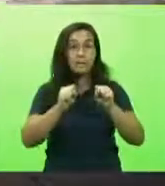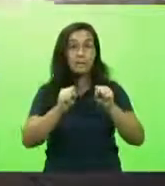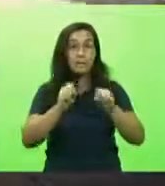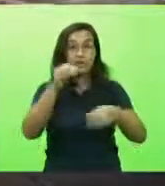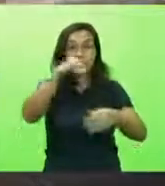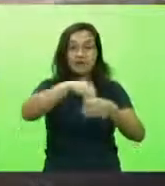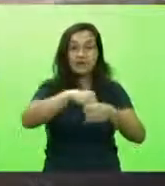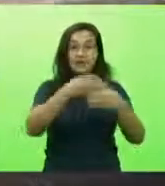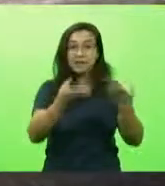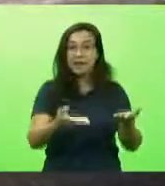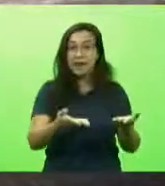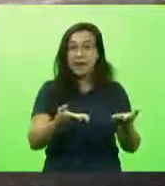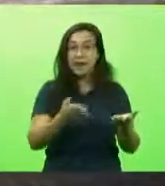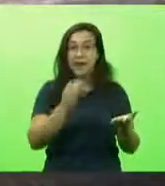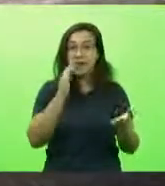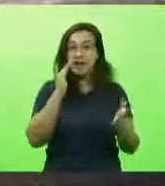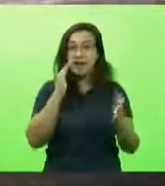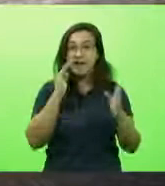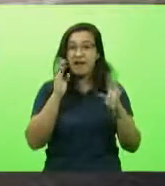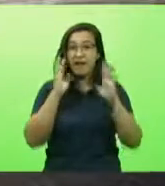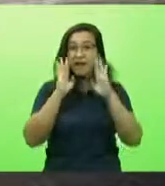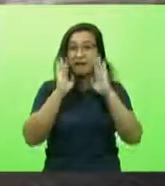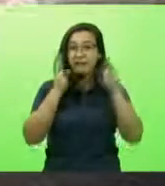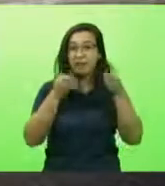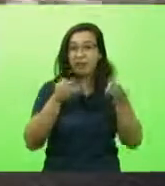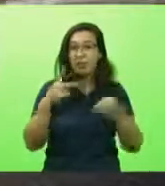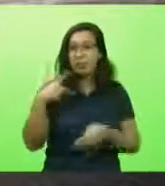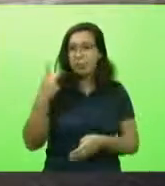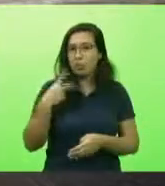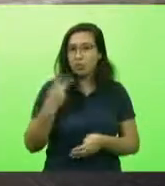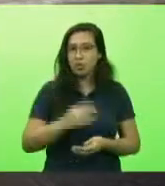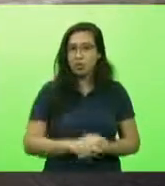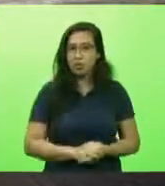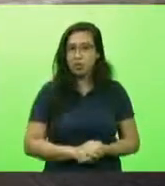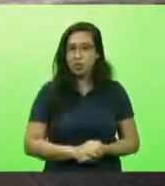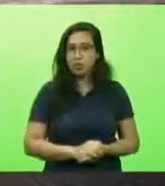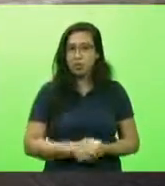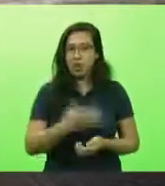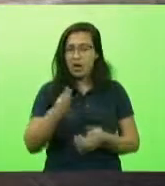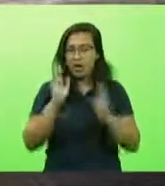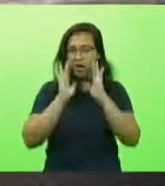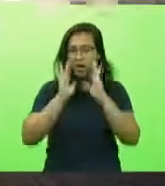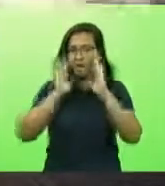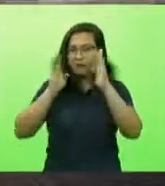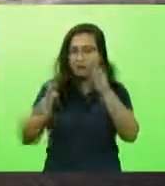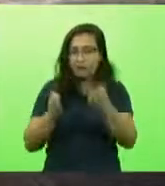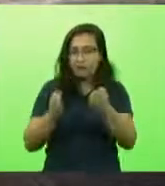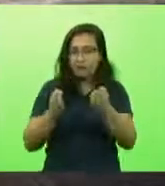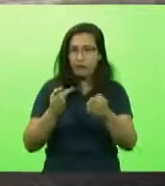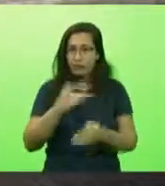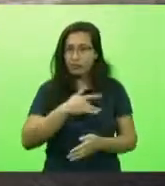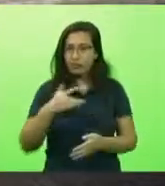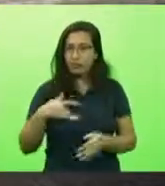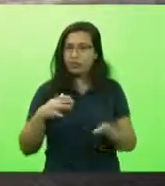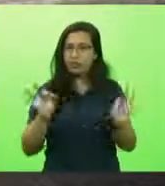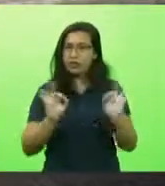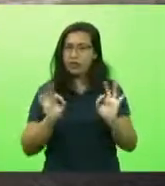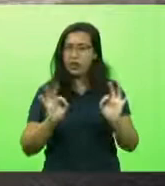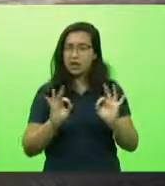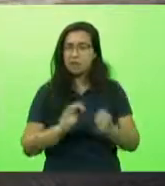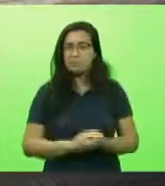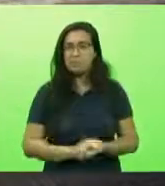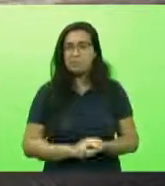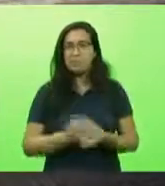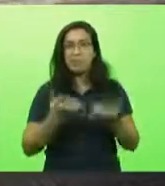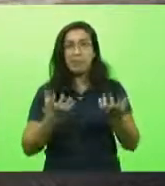missão política e não uma missão nobre que é o atendimento à saúde das crianças. Então eu